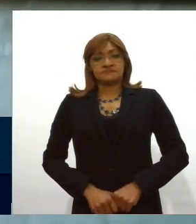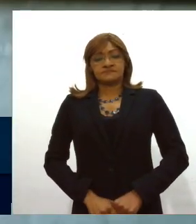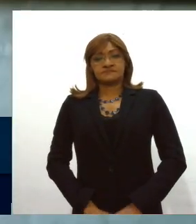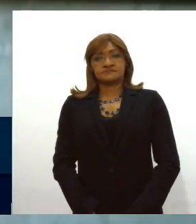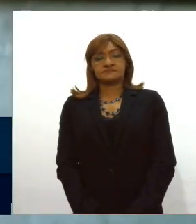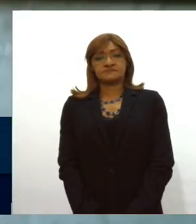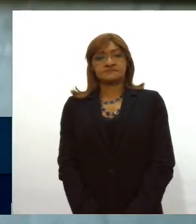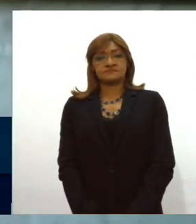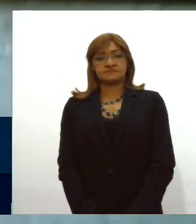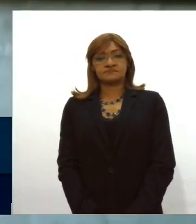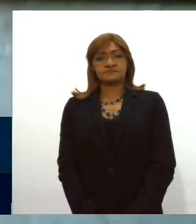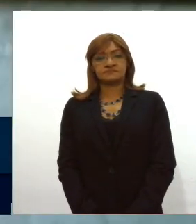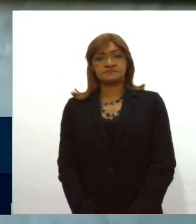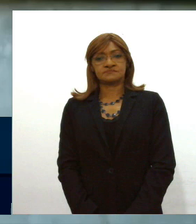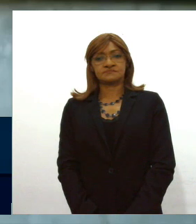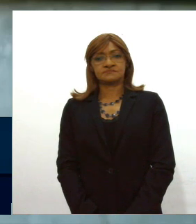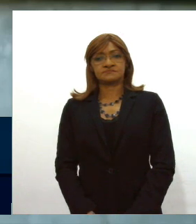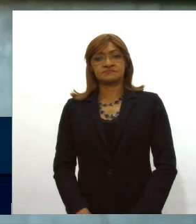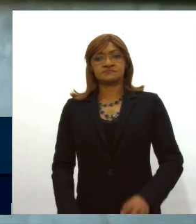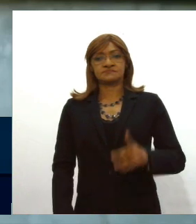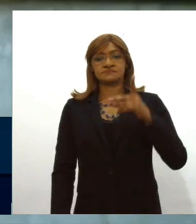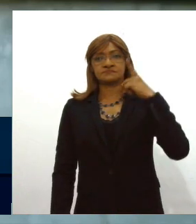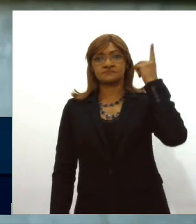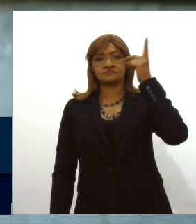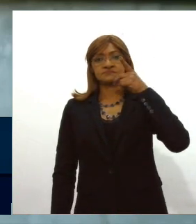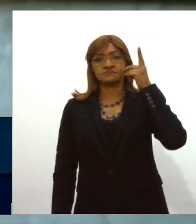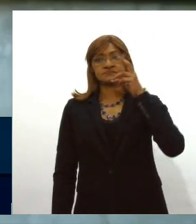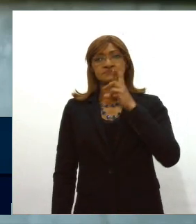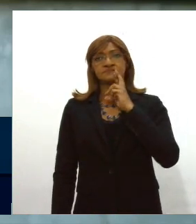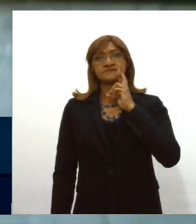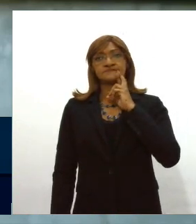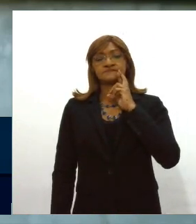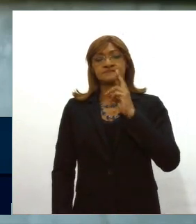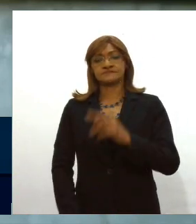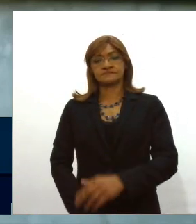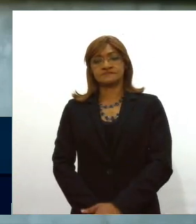Com a palavra o deputado Rodrigo Valadares.